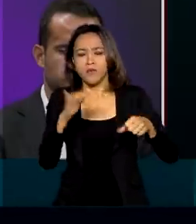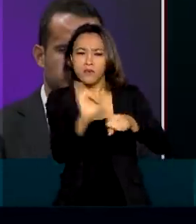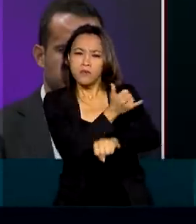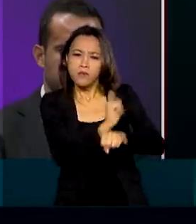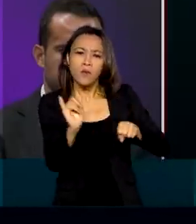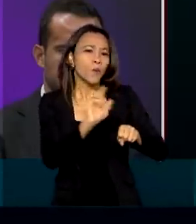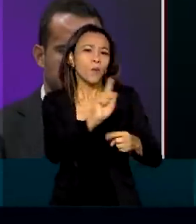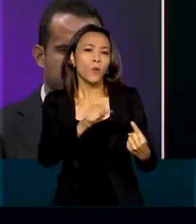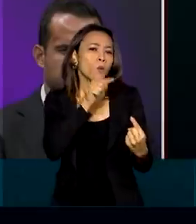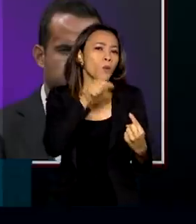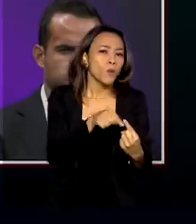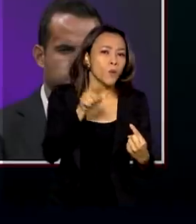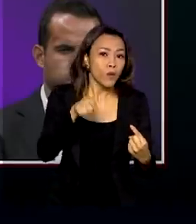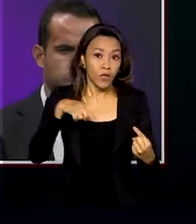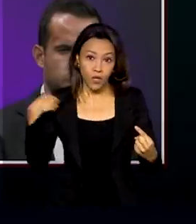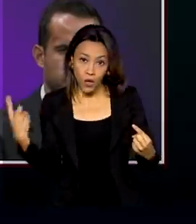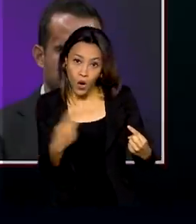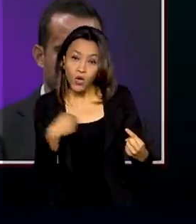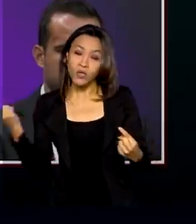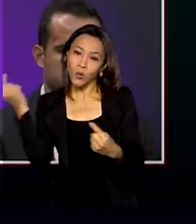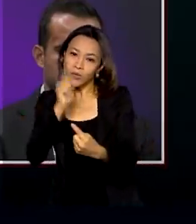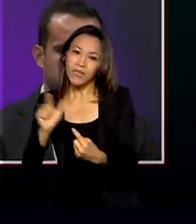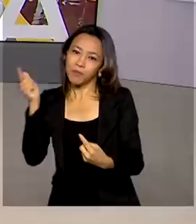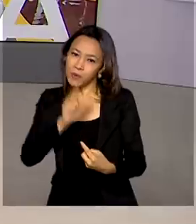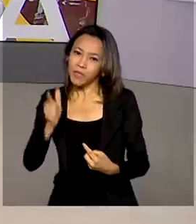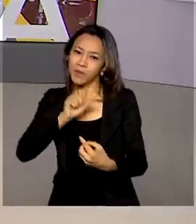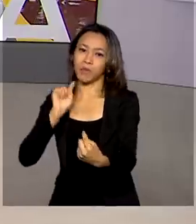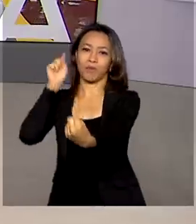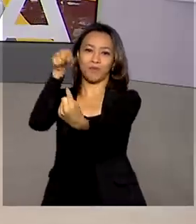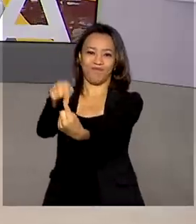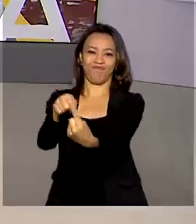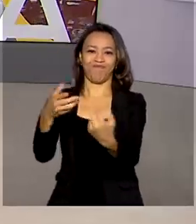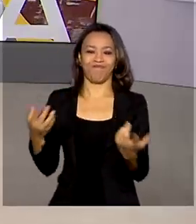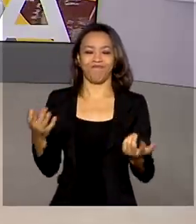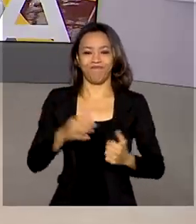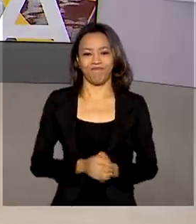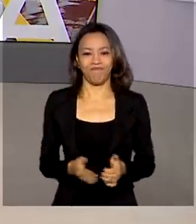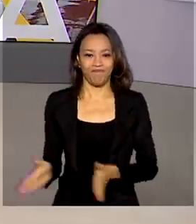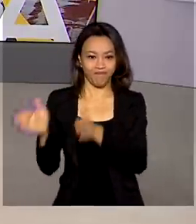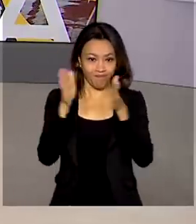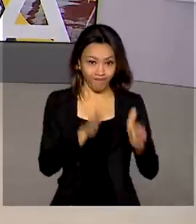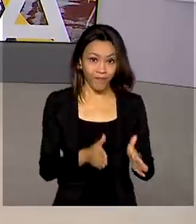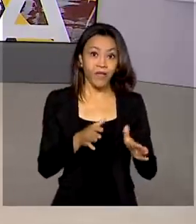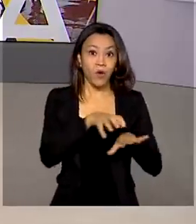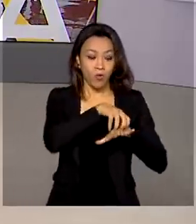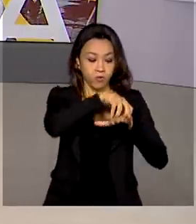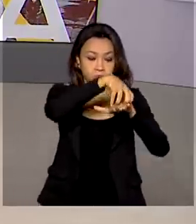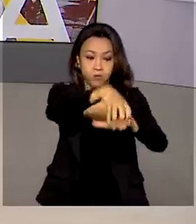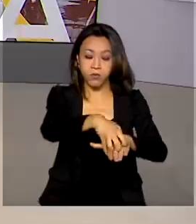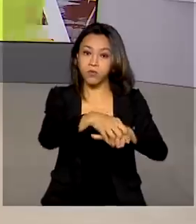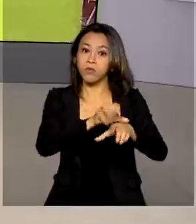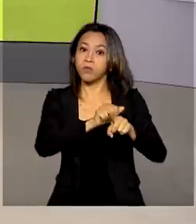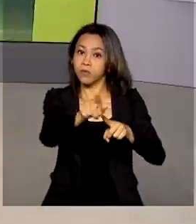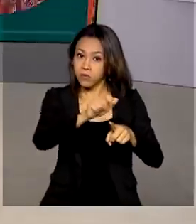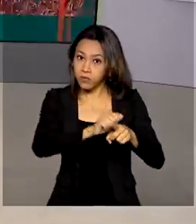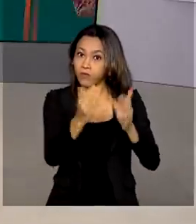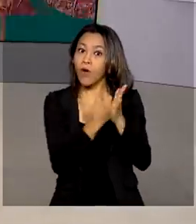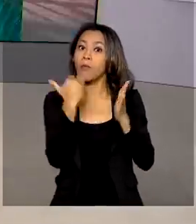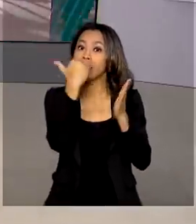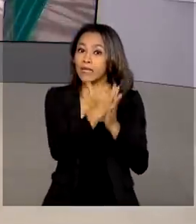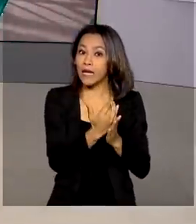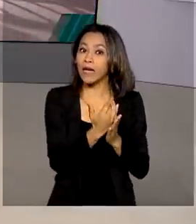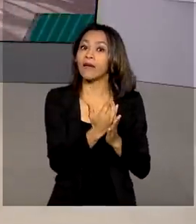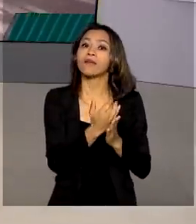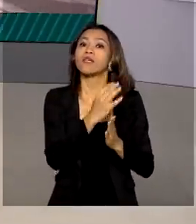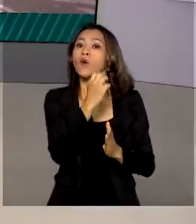fazer com que as nossas metas sejam atingidas. O frete vai aumentar entre 6% a 8,5%.